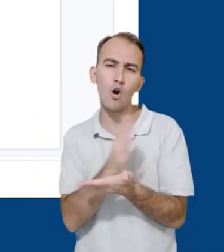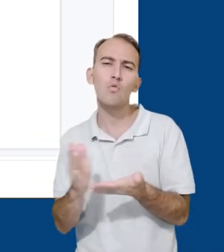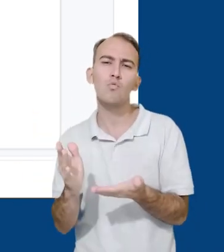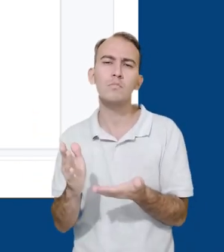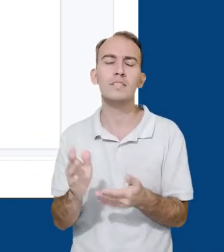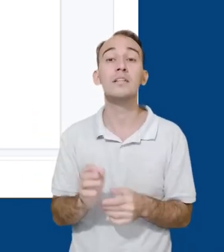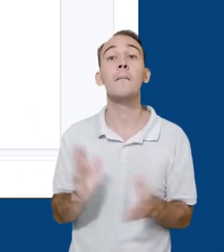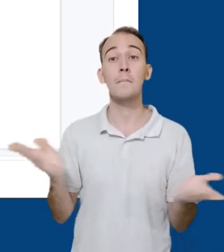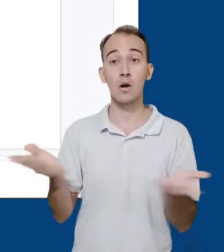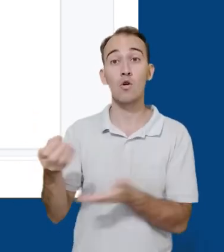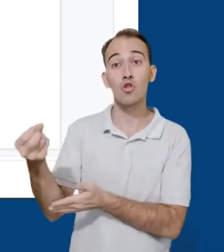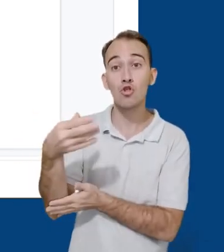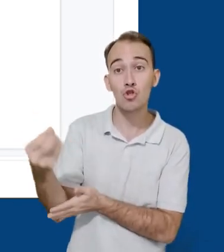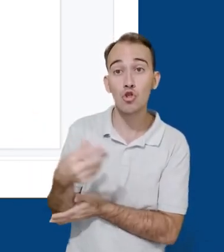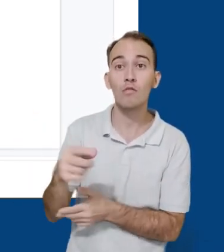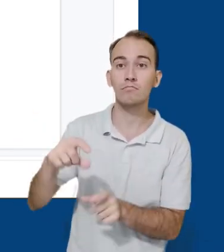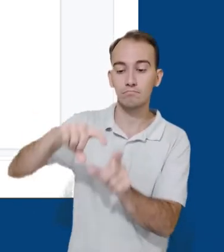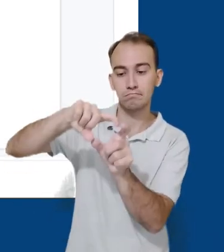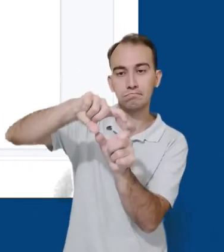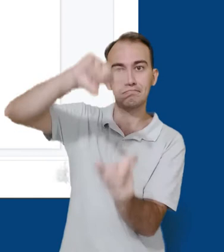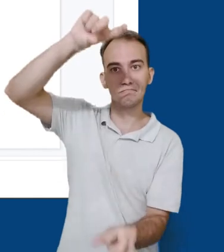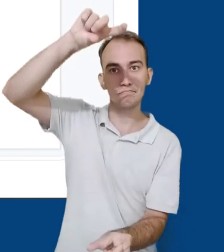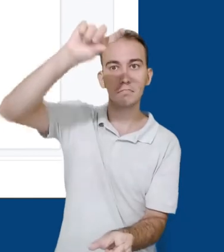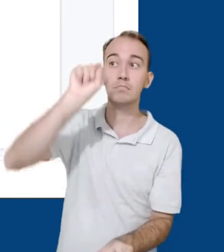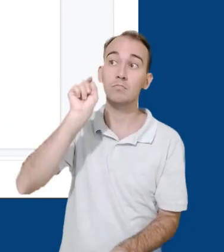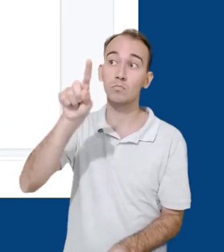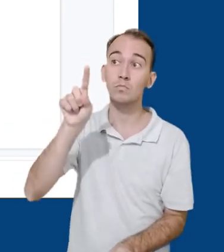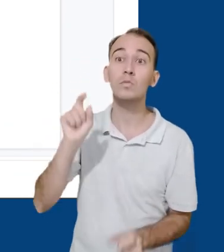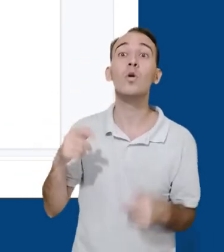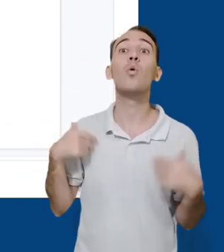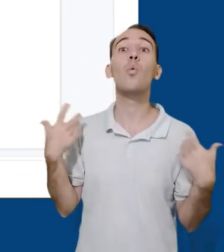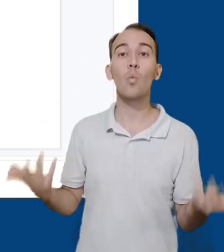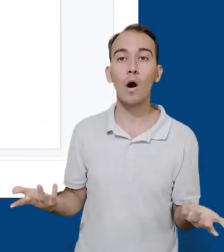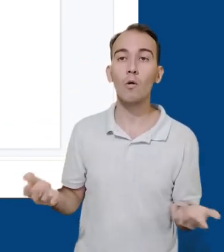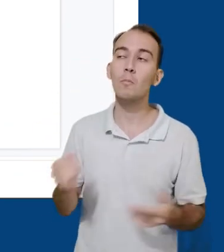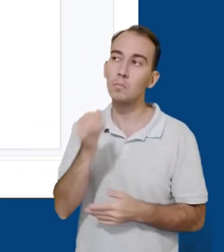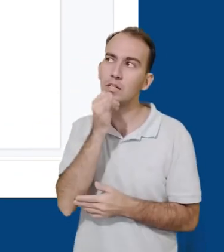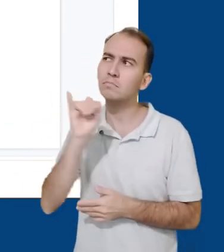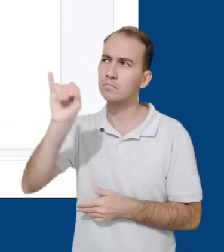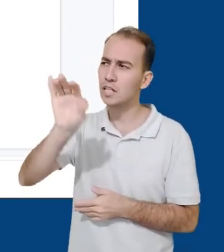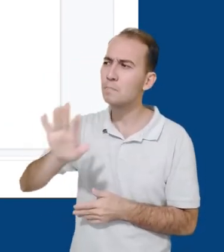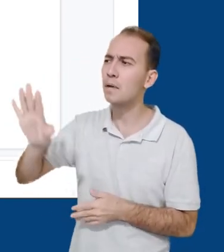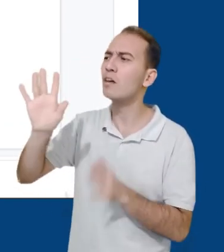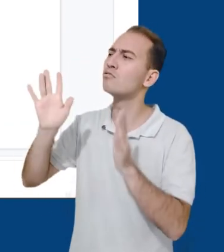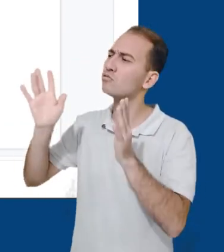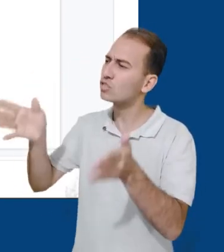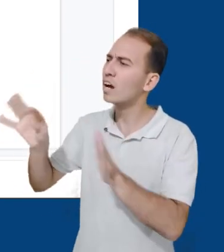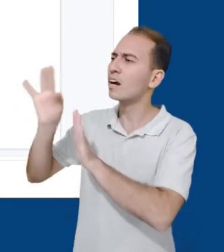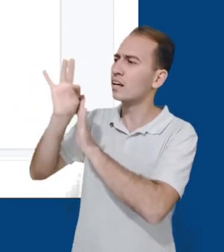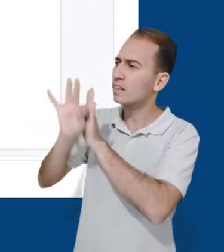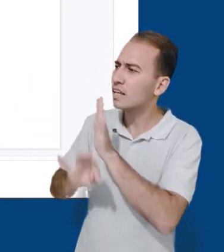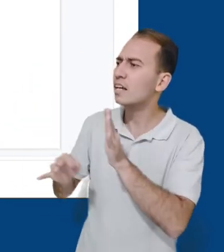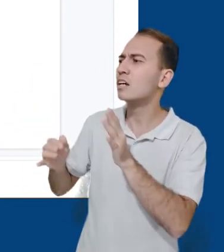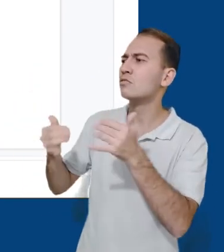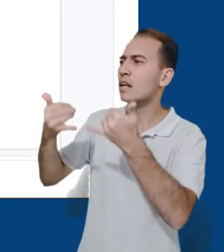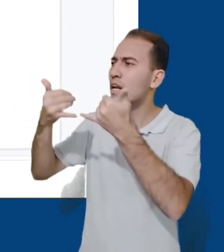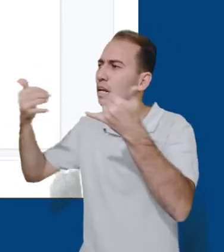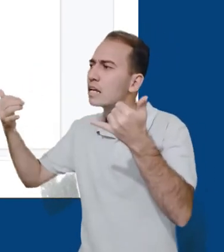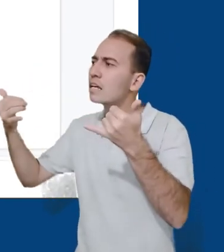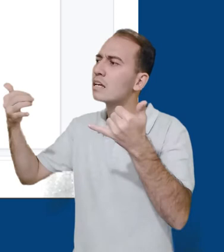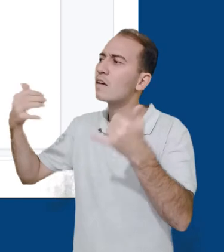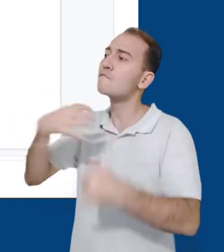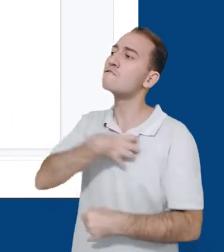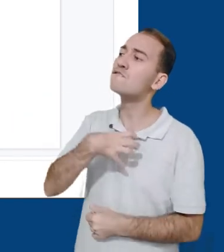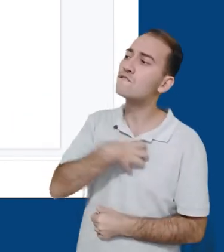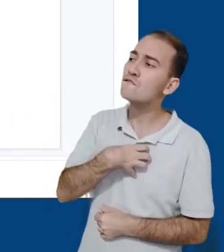Vamos falar, então, sobre as novas opções dessa primeira parte da aba. Além das opções de imagem, texto, forma,